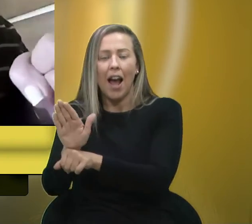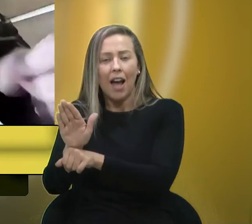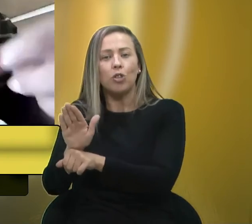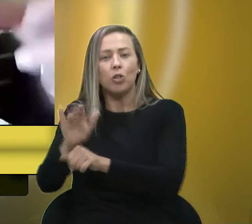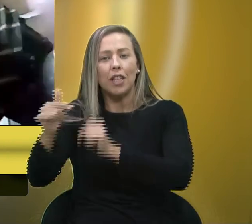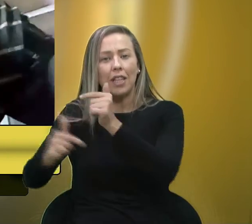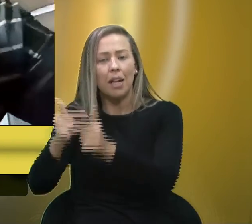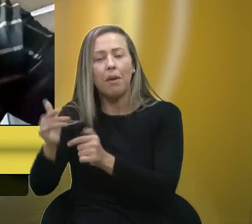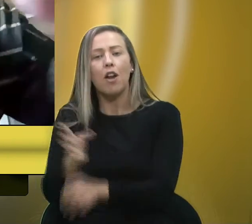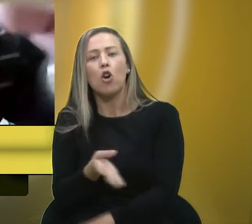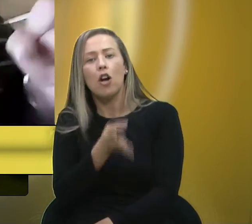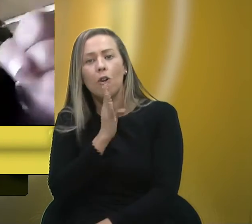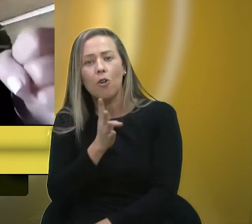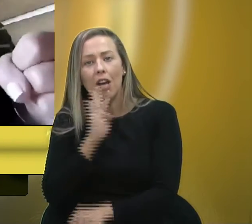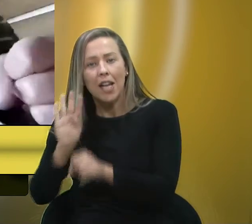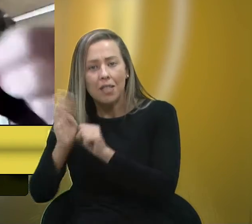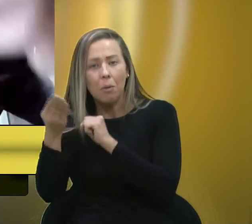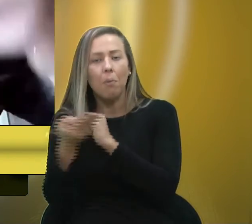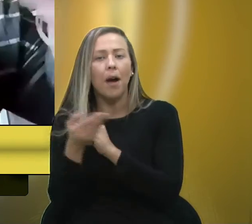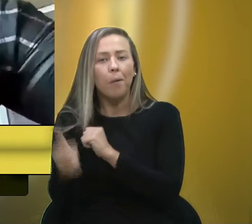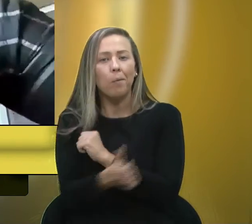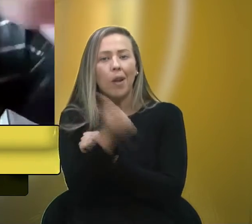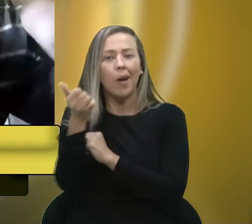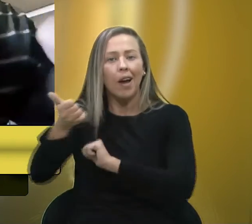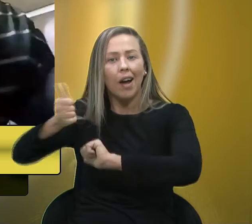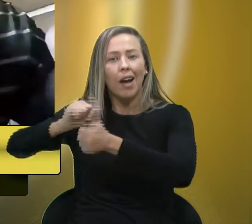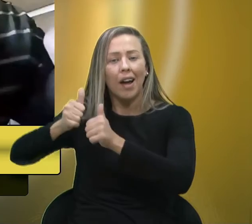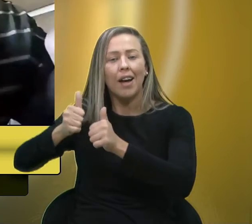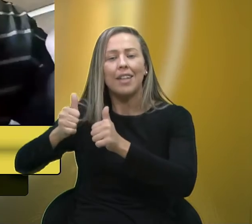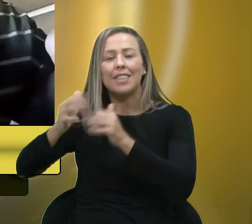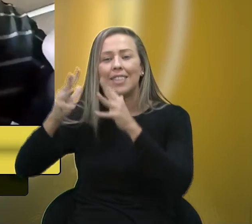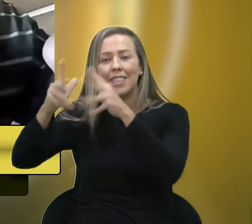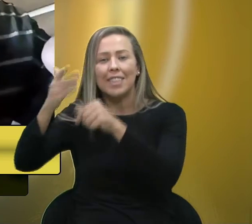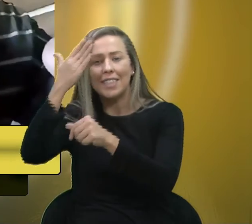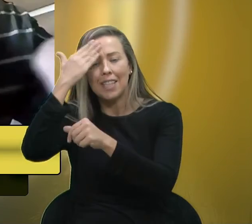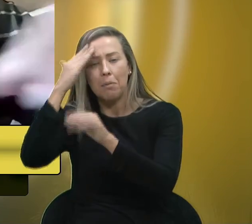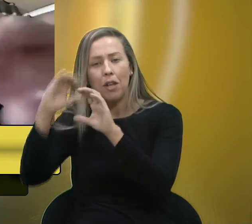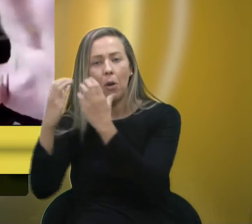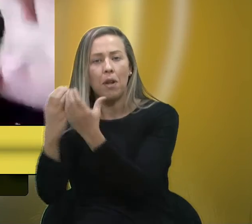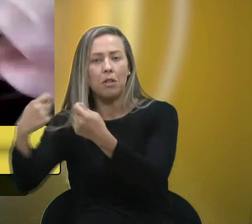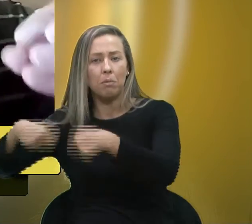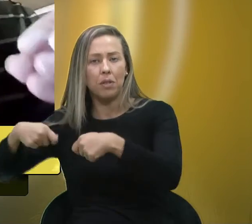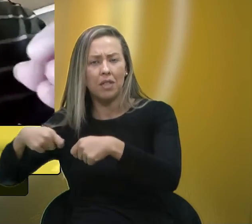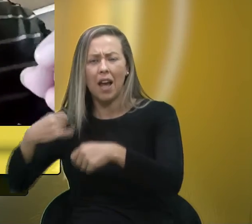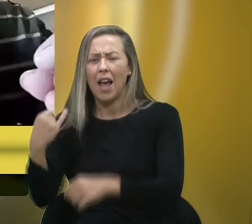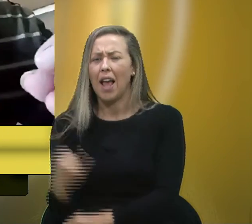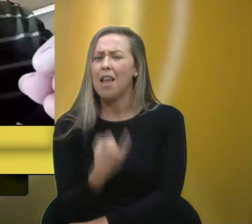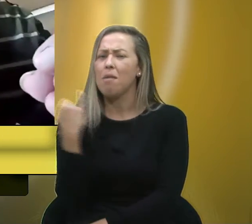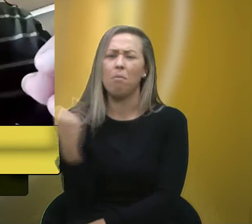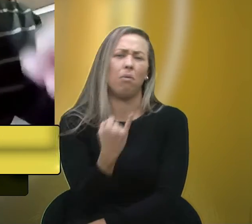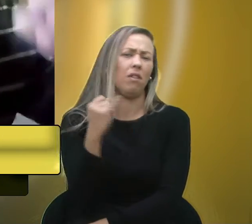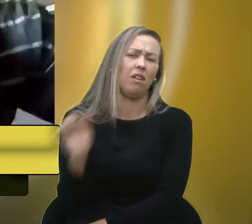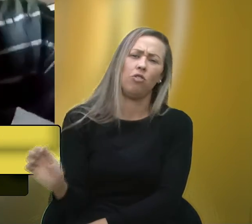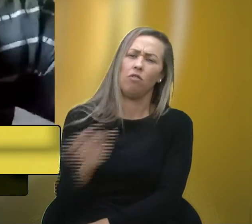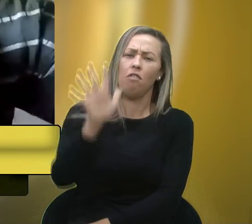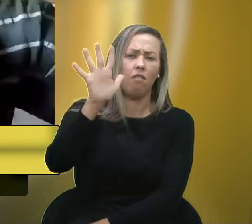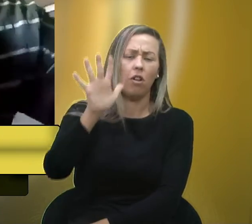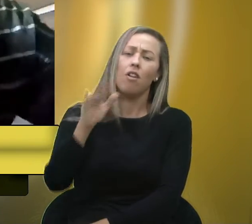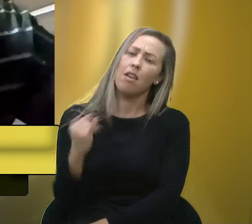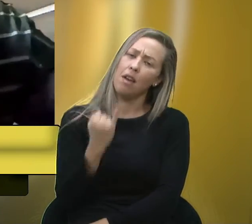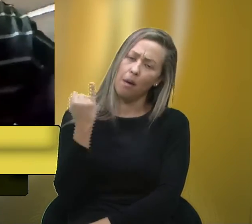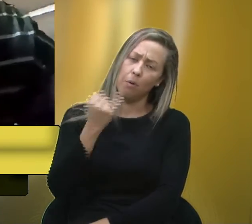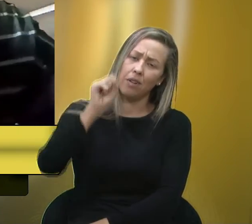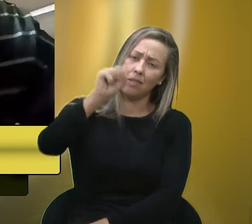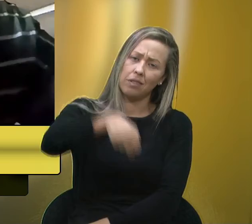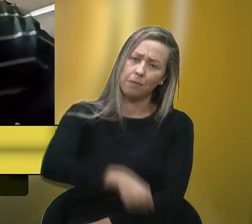que conhecem o serviço, que conhecem a comunidade, é imensurável o valor e a importância.